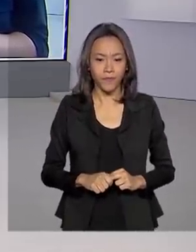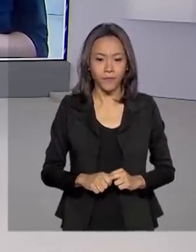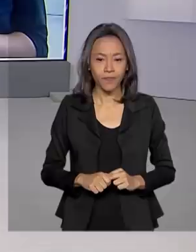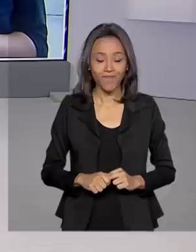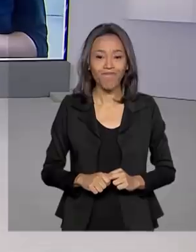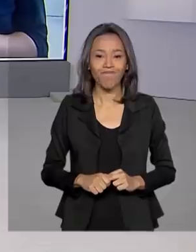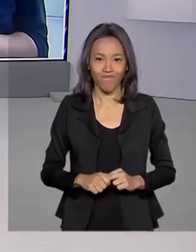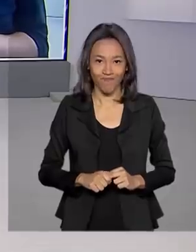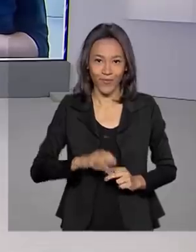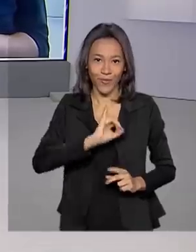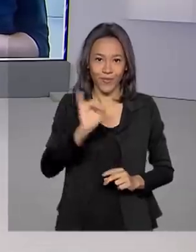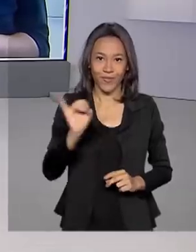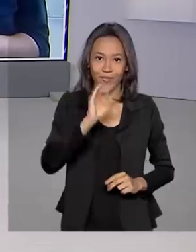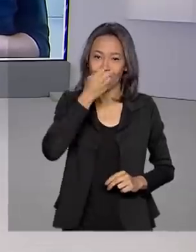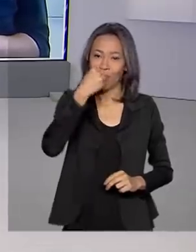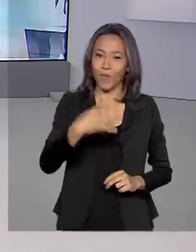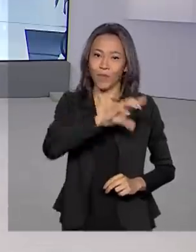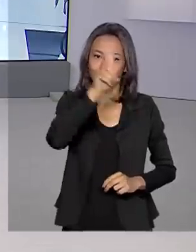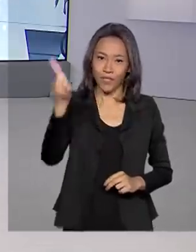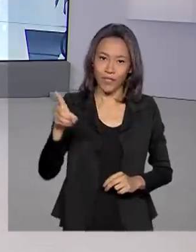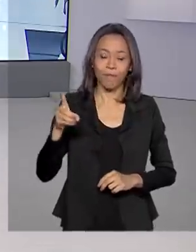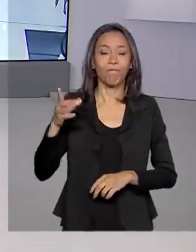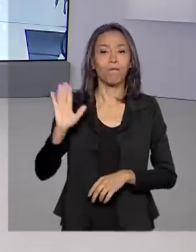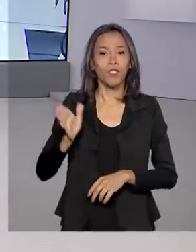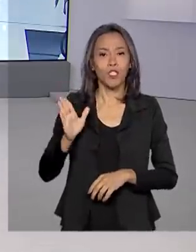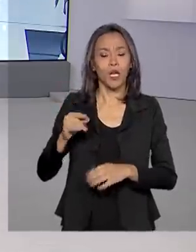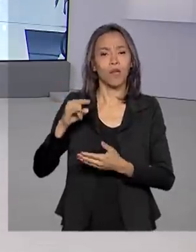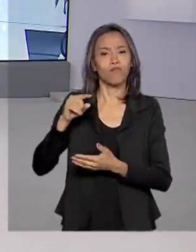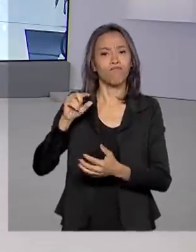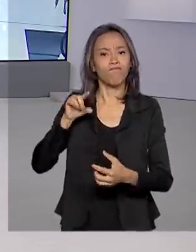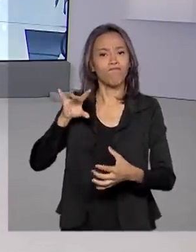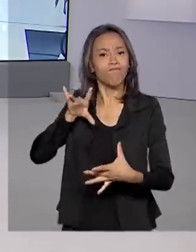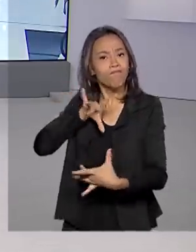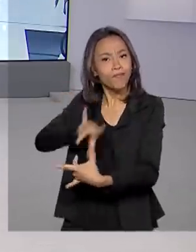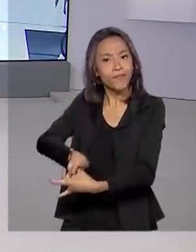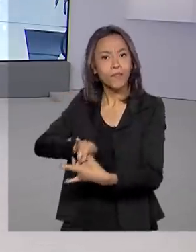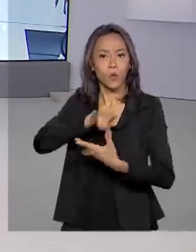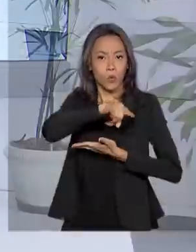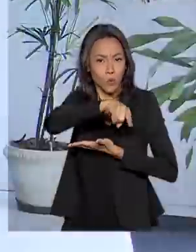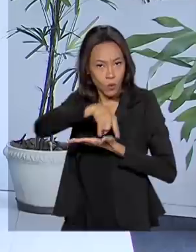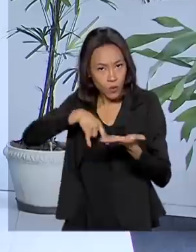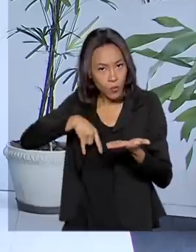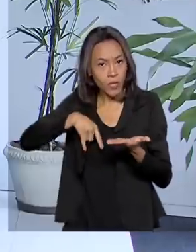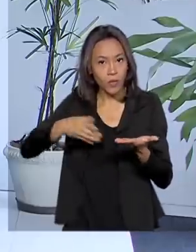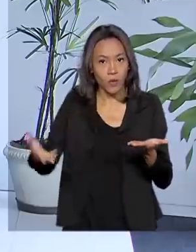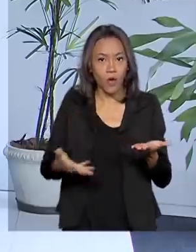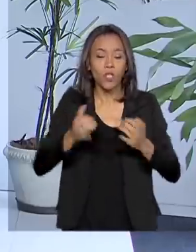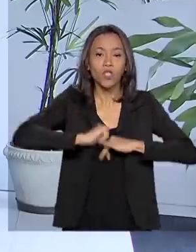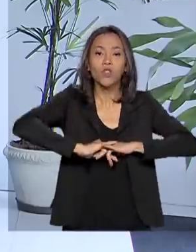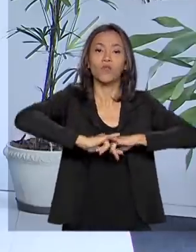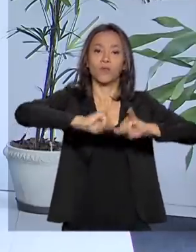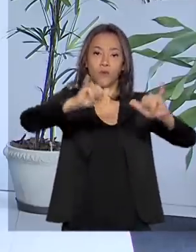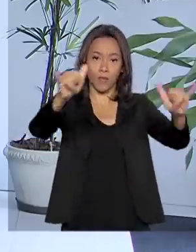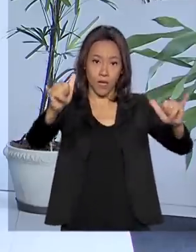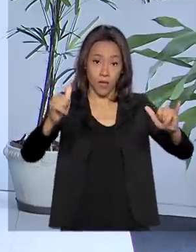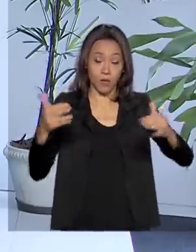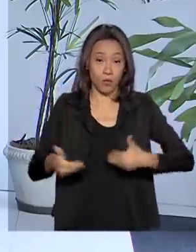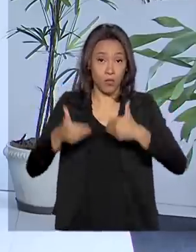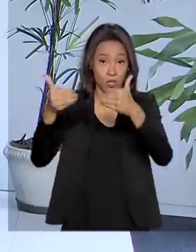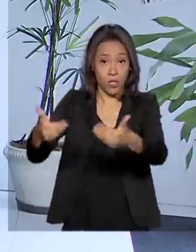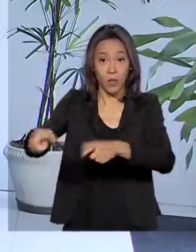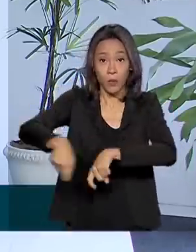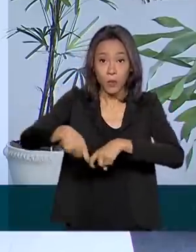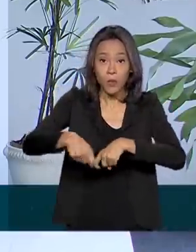Oi, Renata. Bom dia. De acordo com o portaria do Ministério da Agricultura publicada hoje no Diário Oficial da União, são